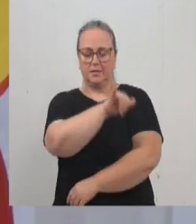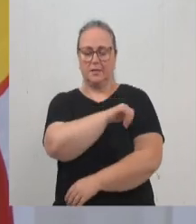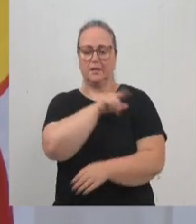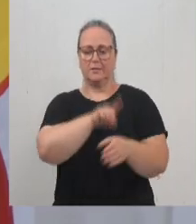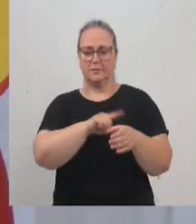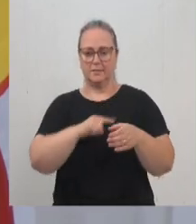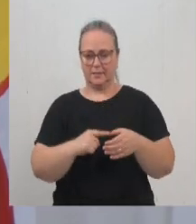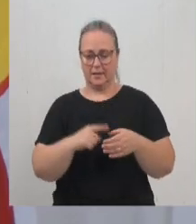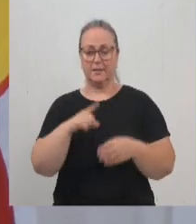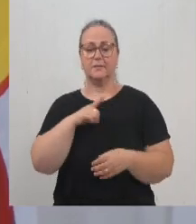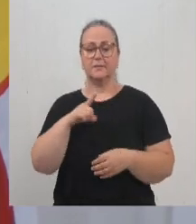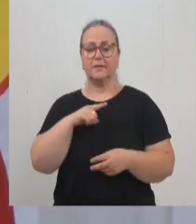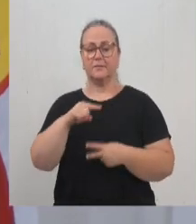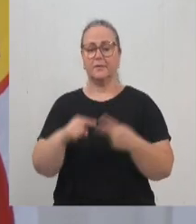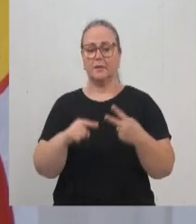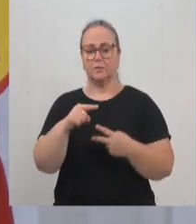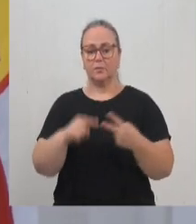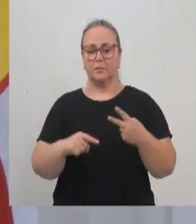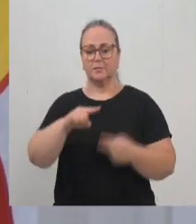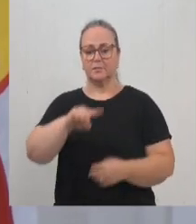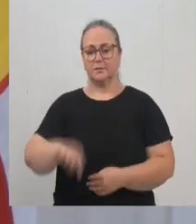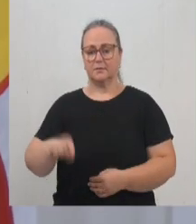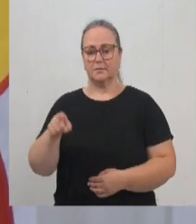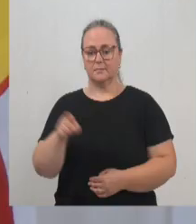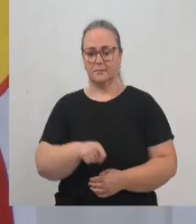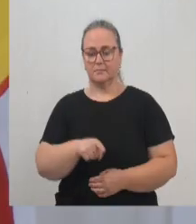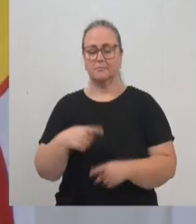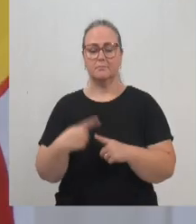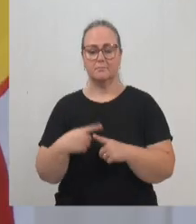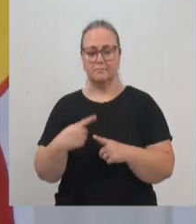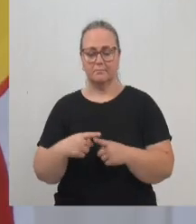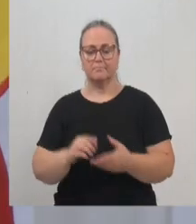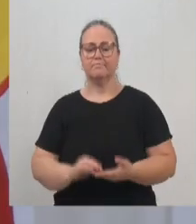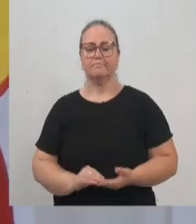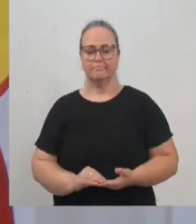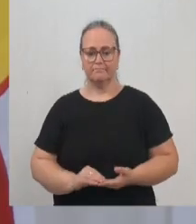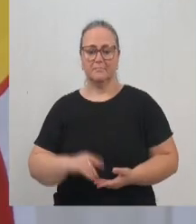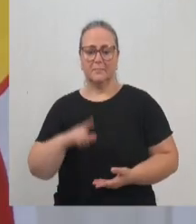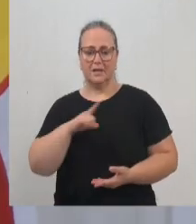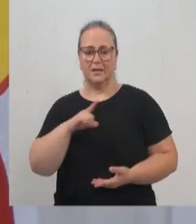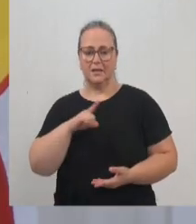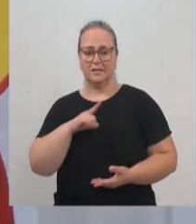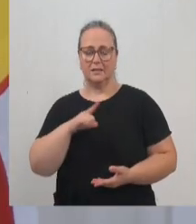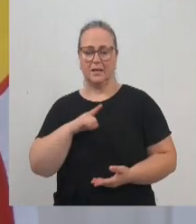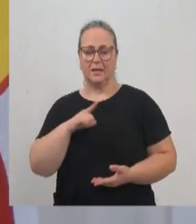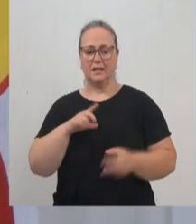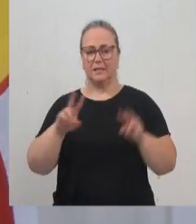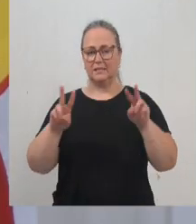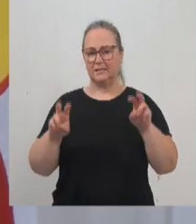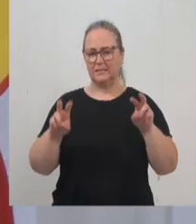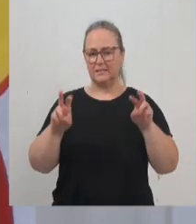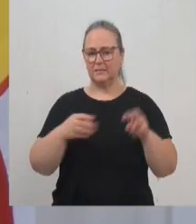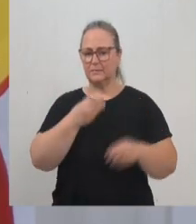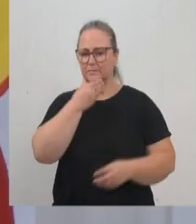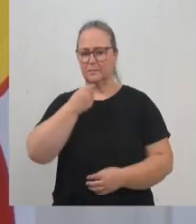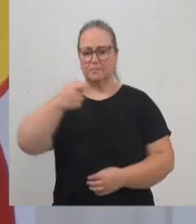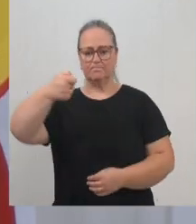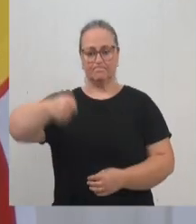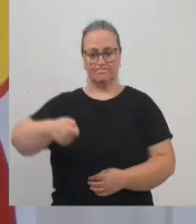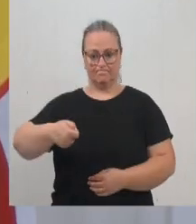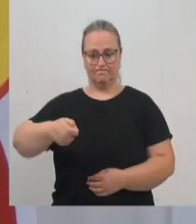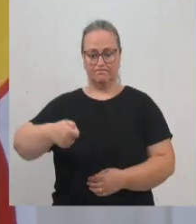onde duas questões foram anuladas por conter um teor machista. Mas esse teor